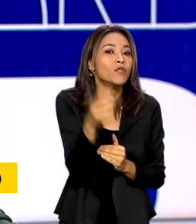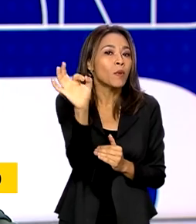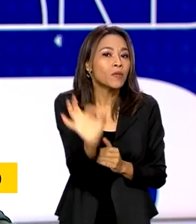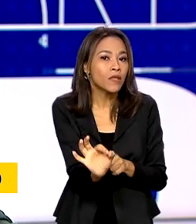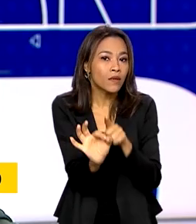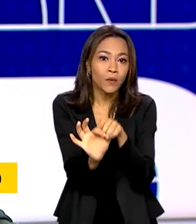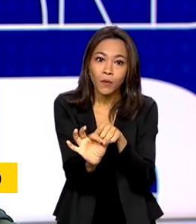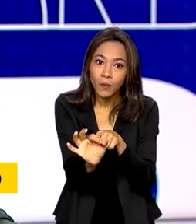de energia na hidrelétrica.